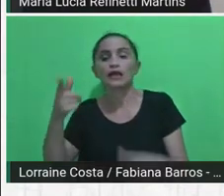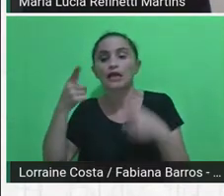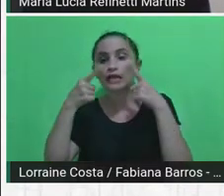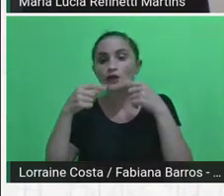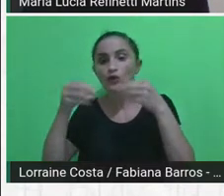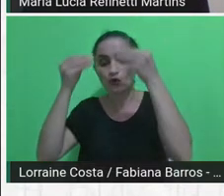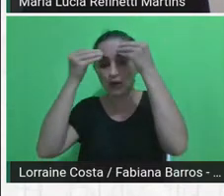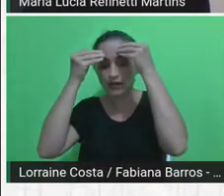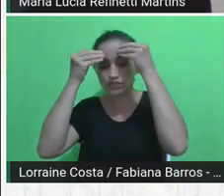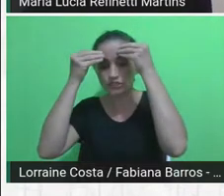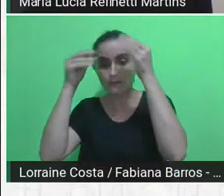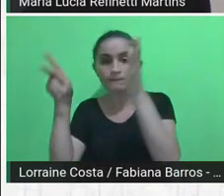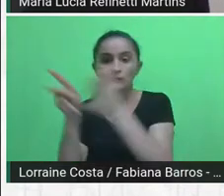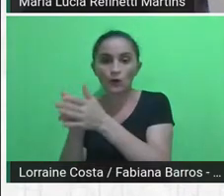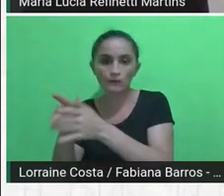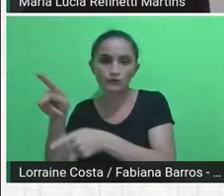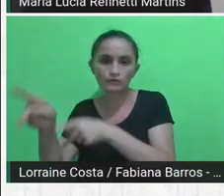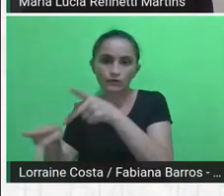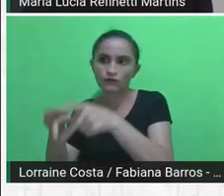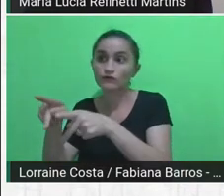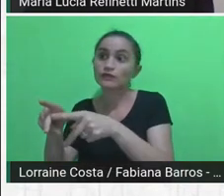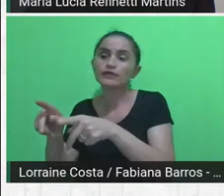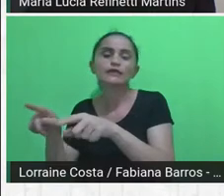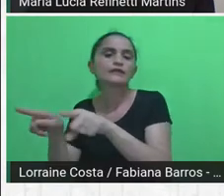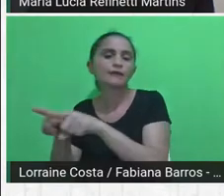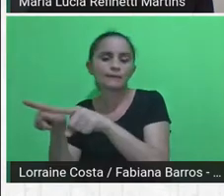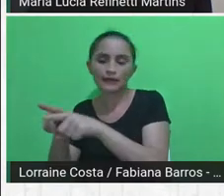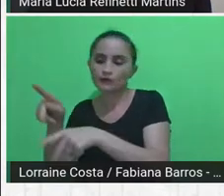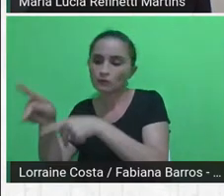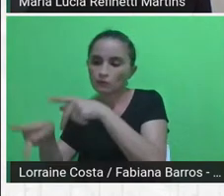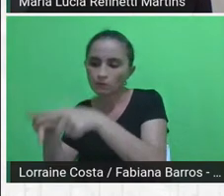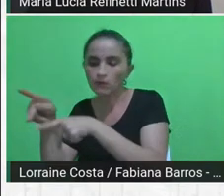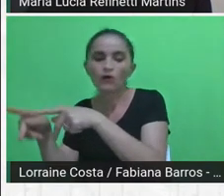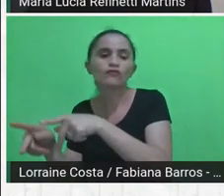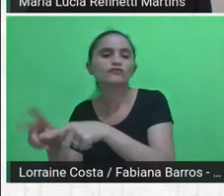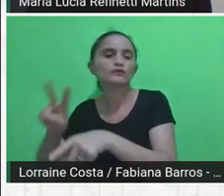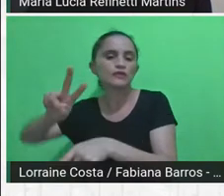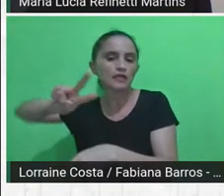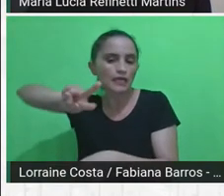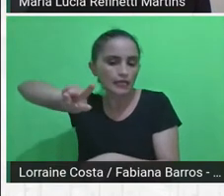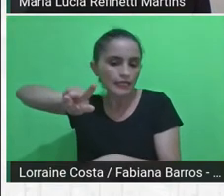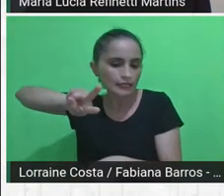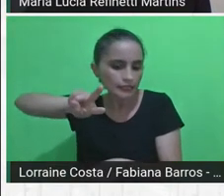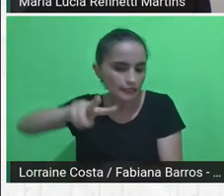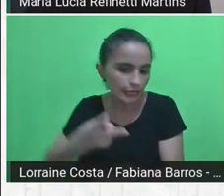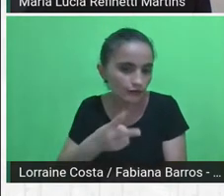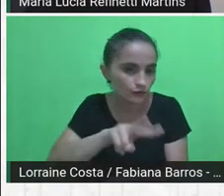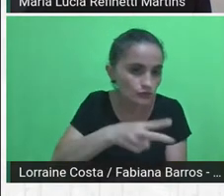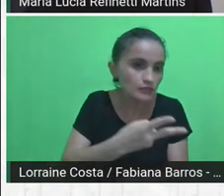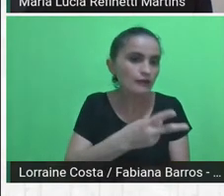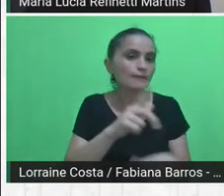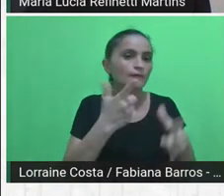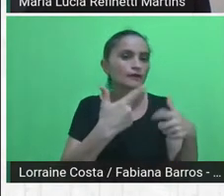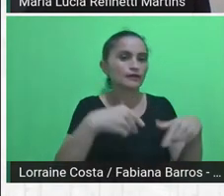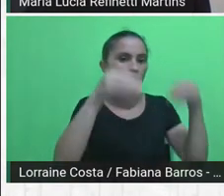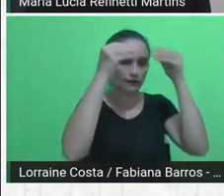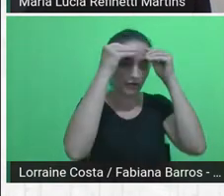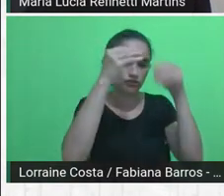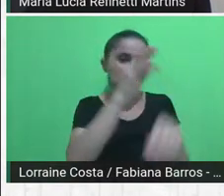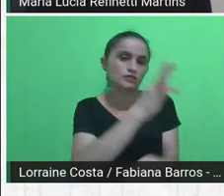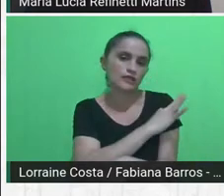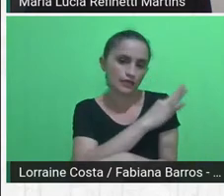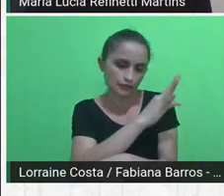técnica. pode passar, aí mais uma, pode passar, pode passar,